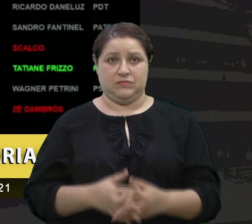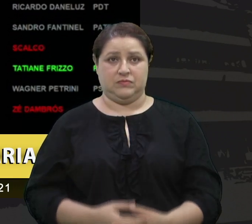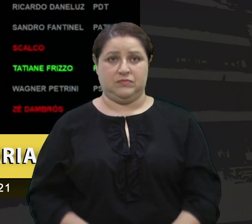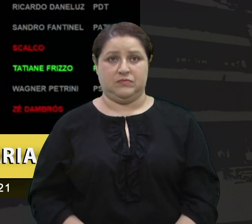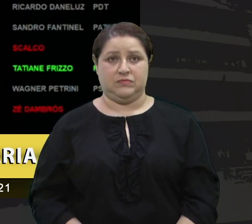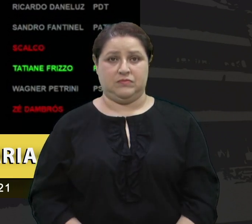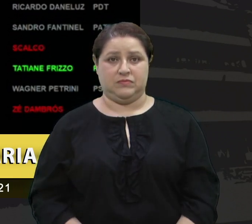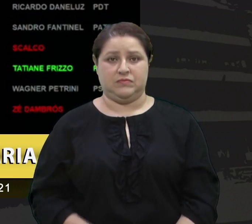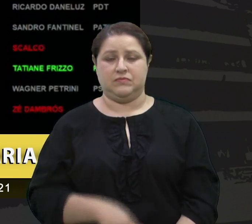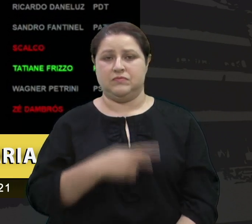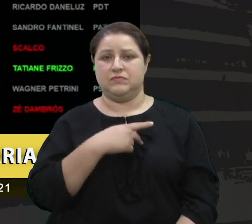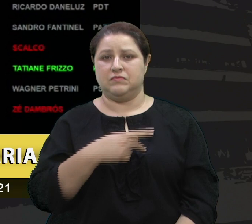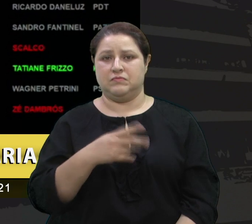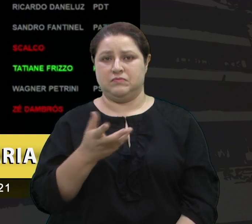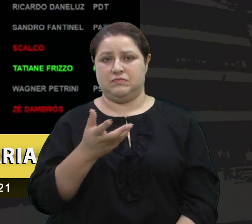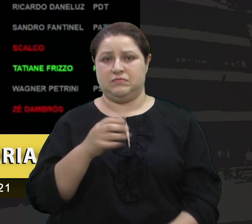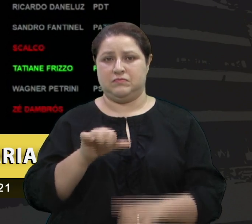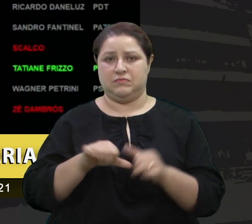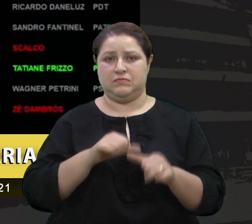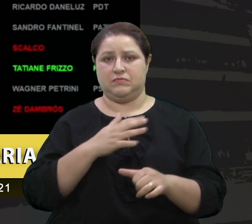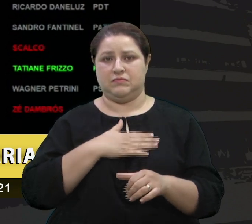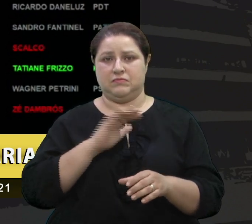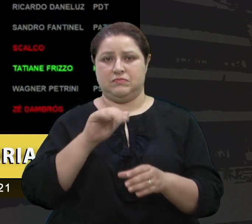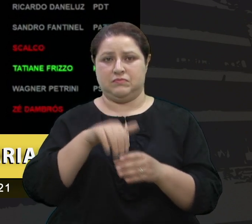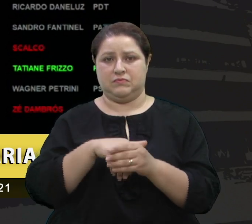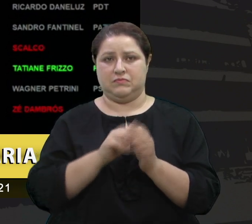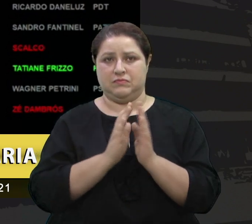Senhor Presidente, eu quero alterar meu voto, por favor.